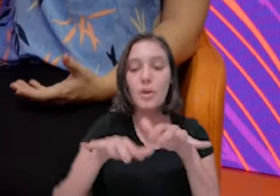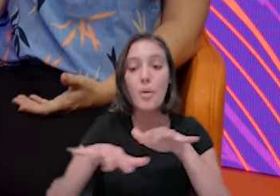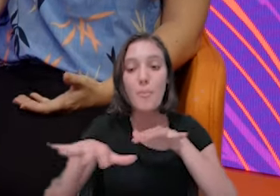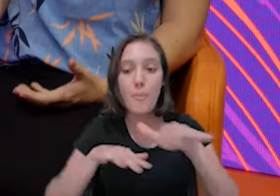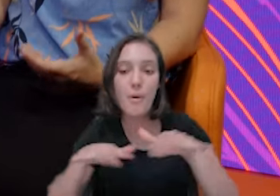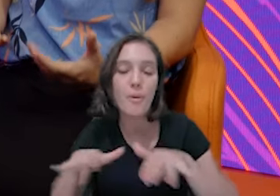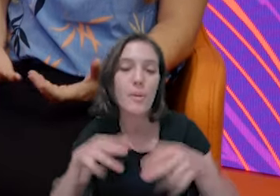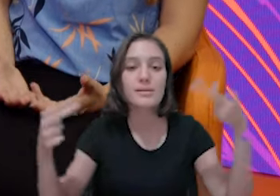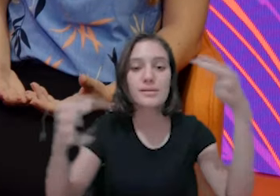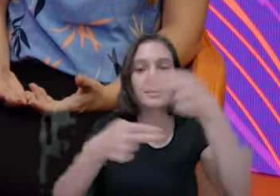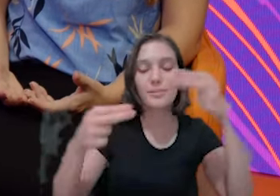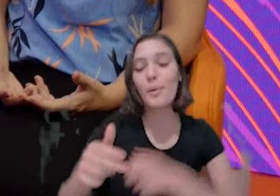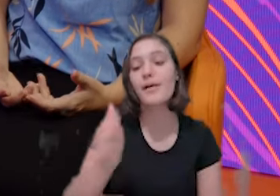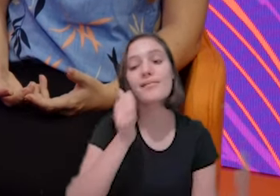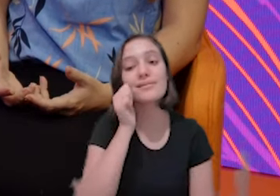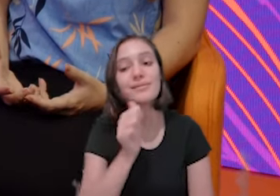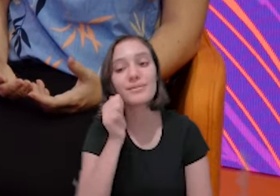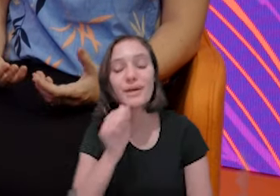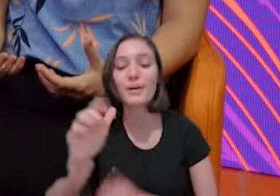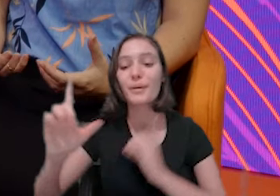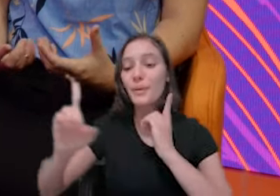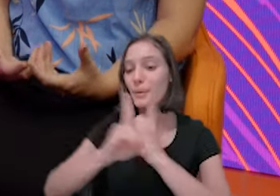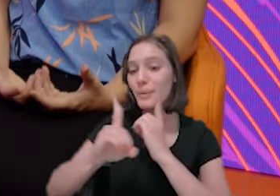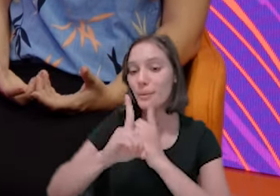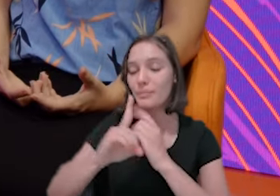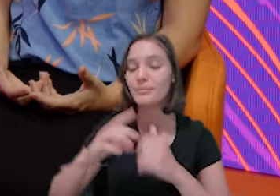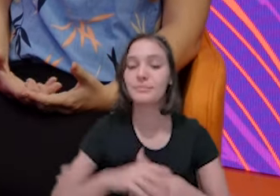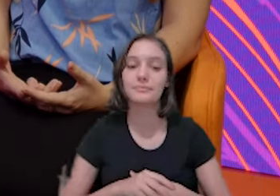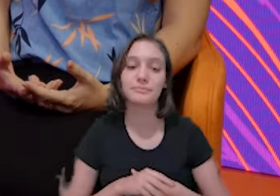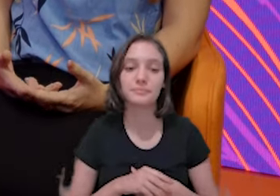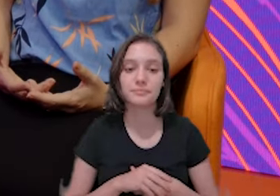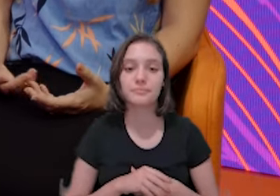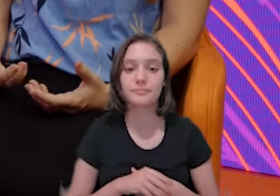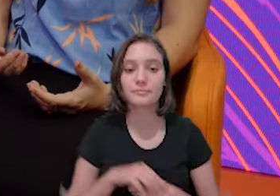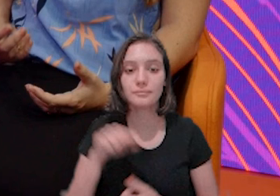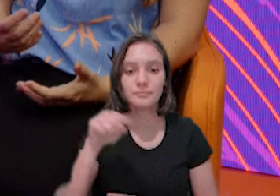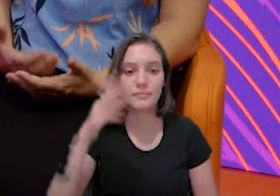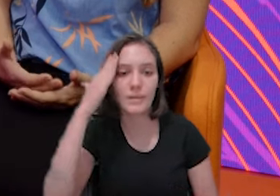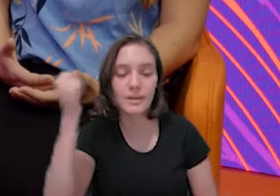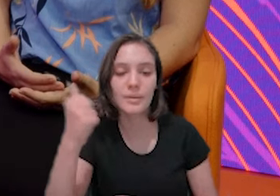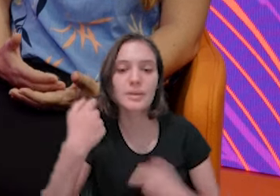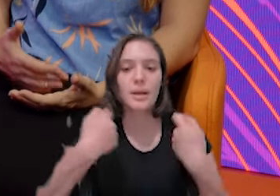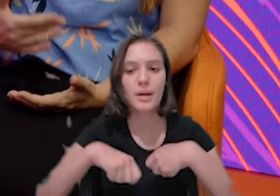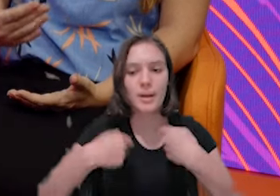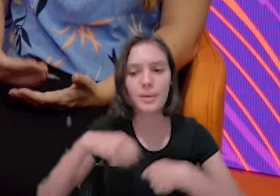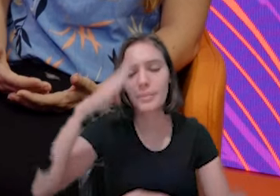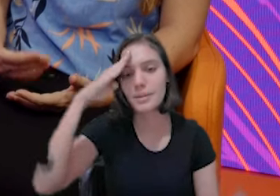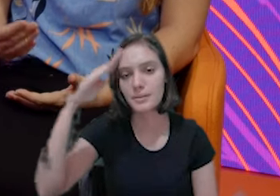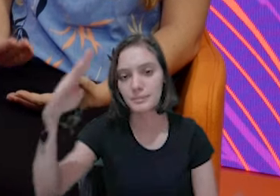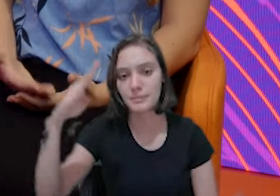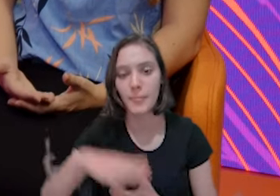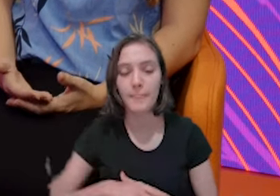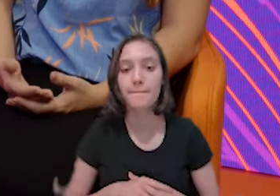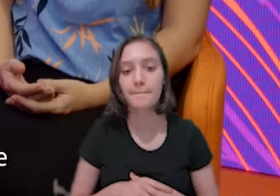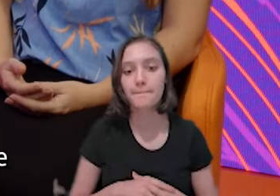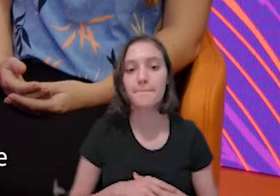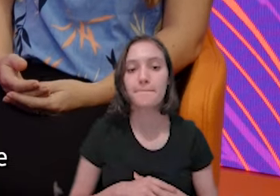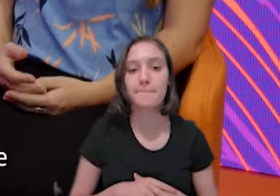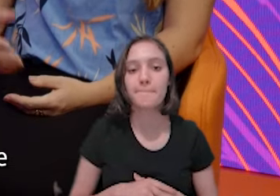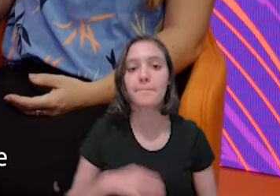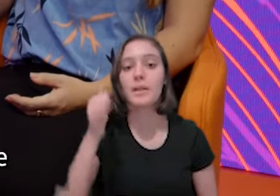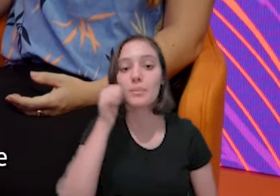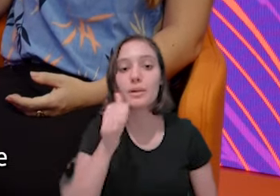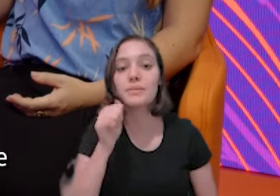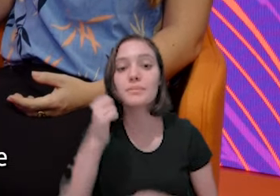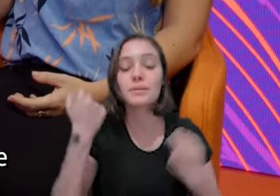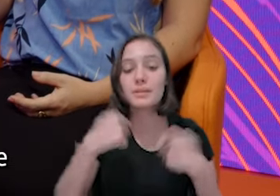Você sabe, principalmente, sobre a necessidade que a maioria das mulheres já precisa deste apoio, deste respaldo. E aí,